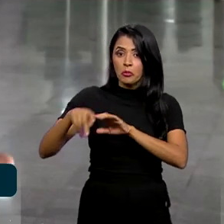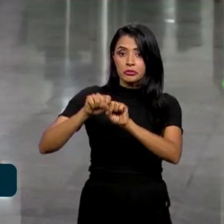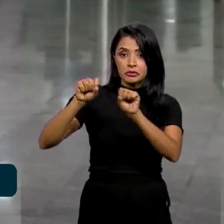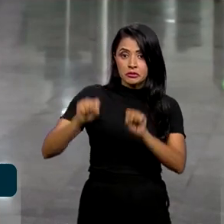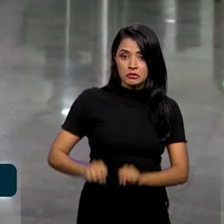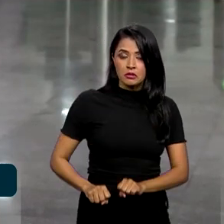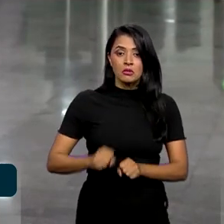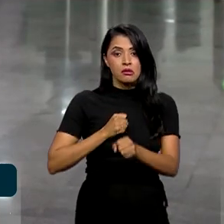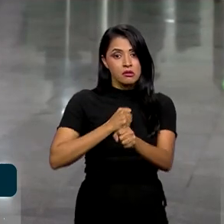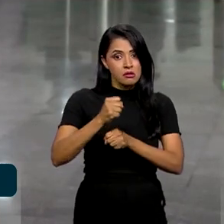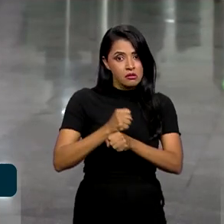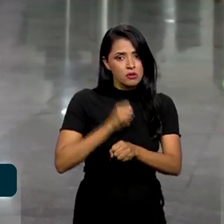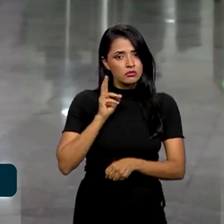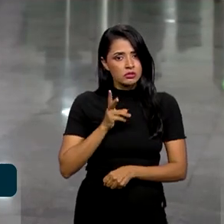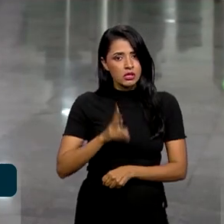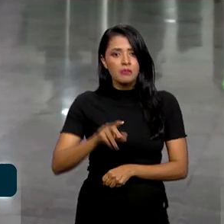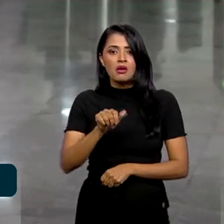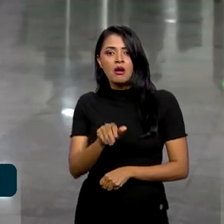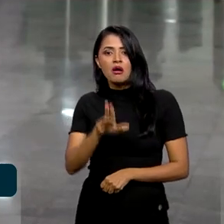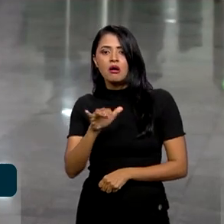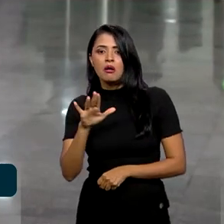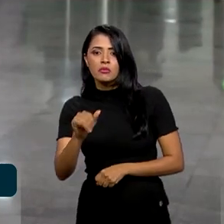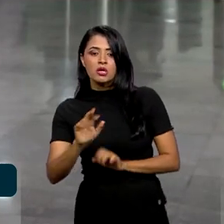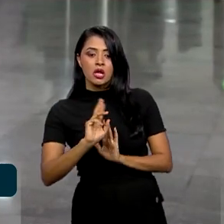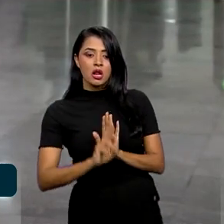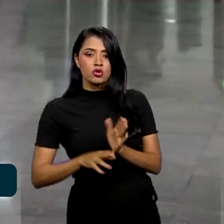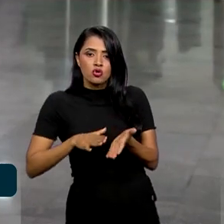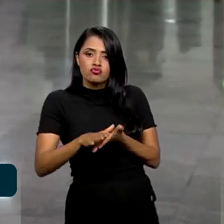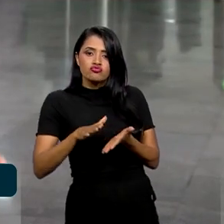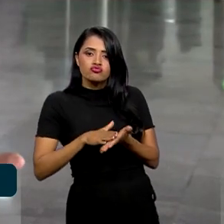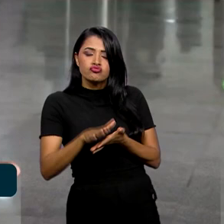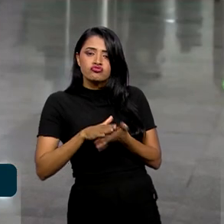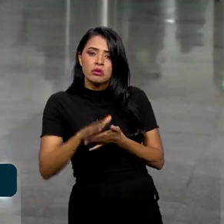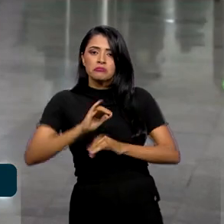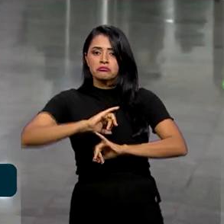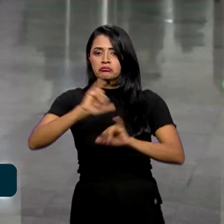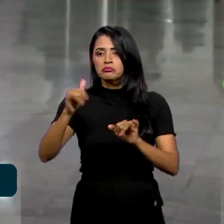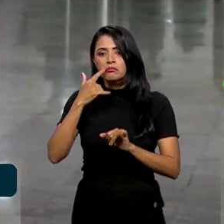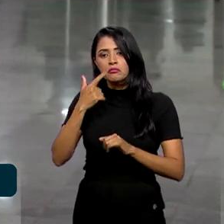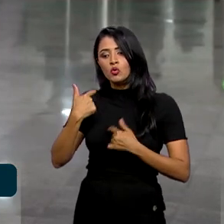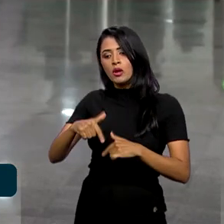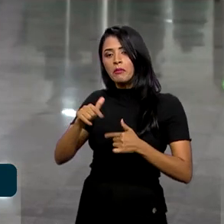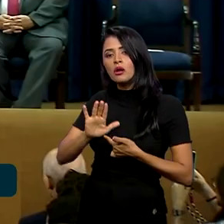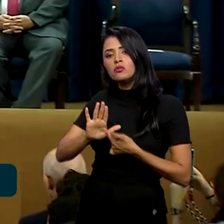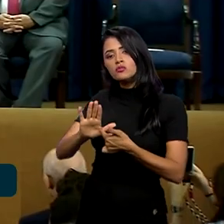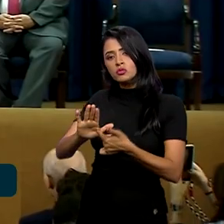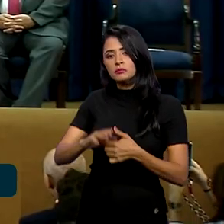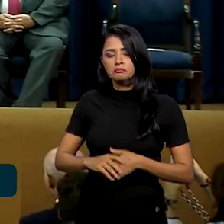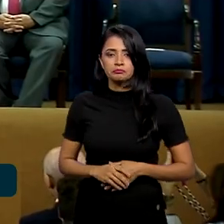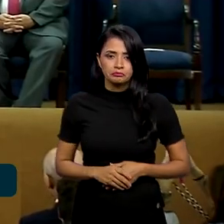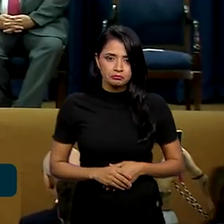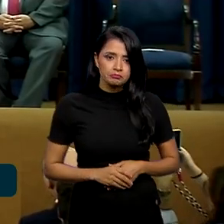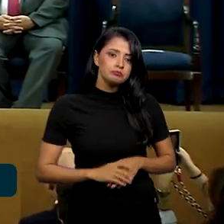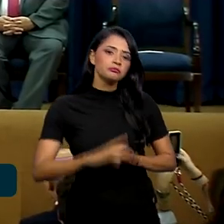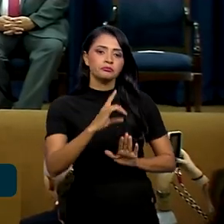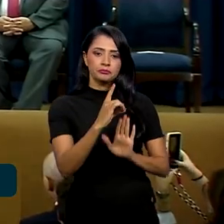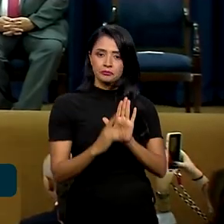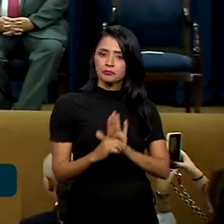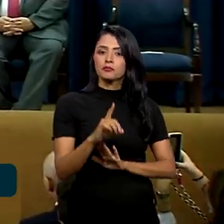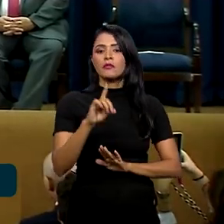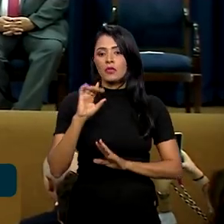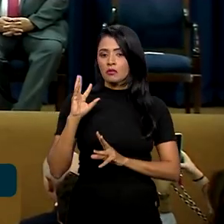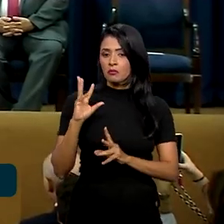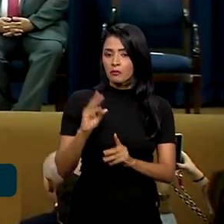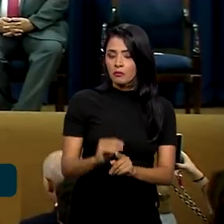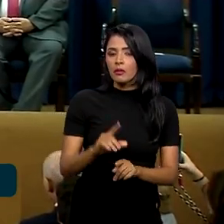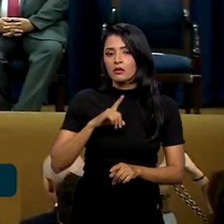Todo ano, a ABIN vai emitir um relatório de gestão para dar transparência às atividades. O decreto também revisa